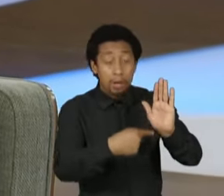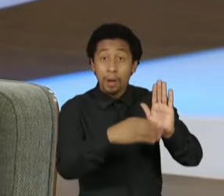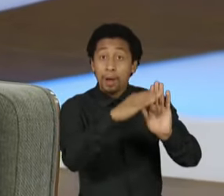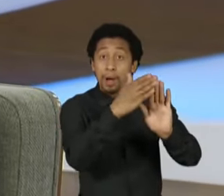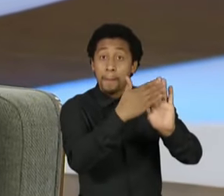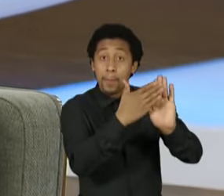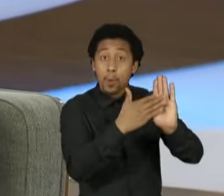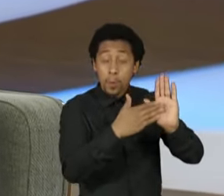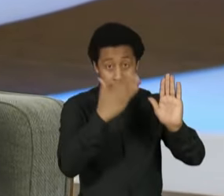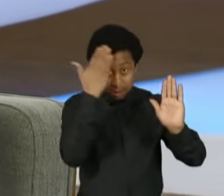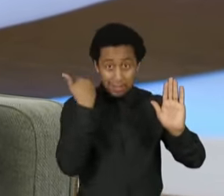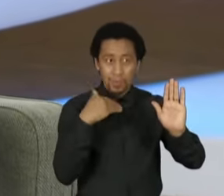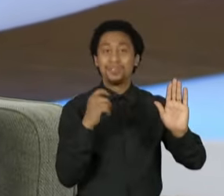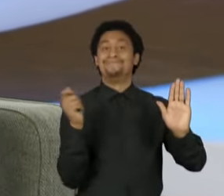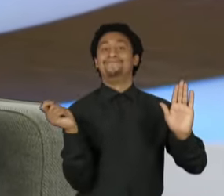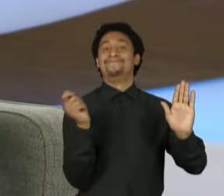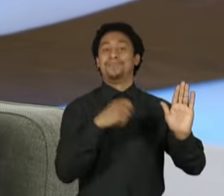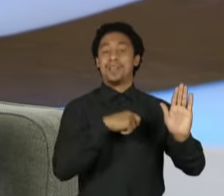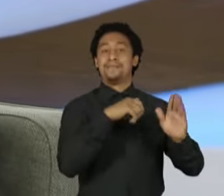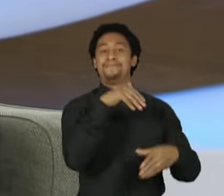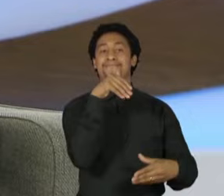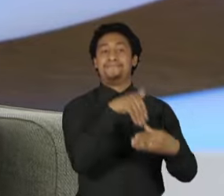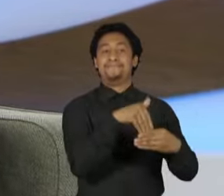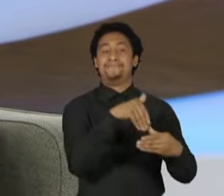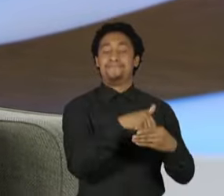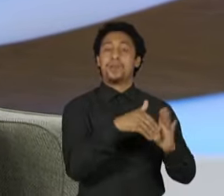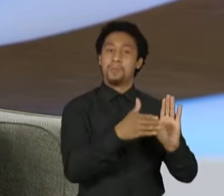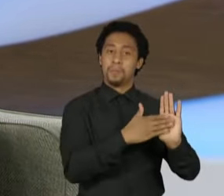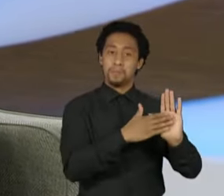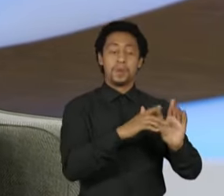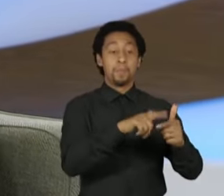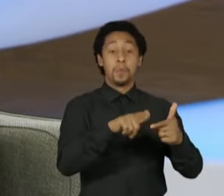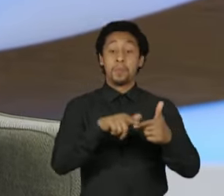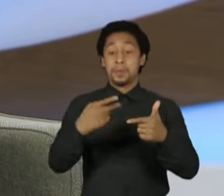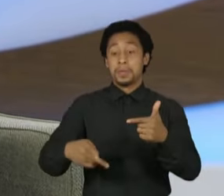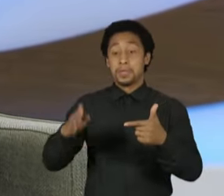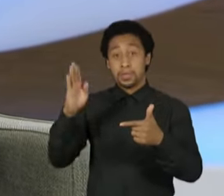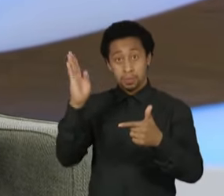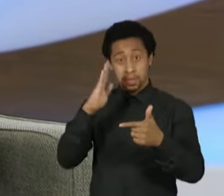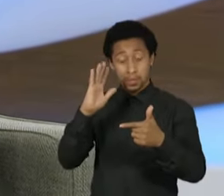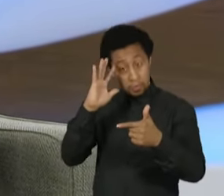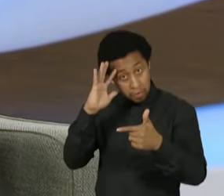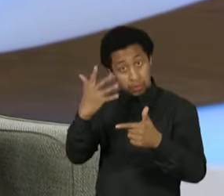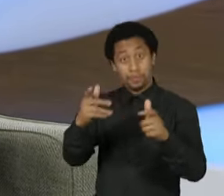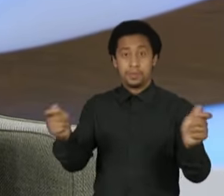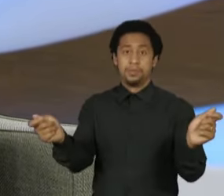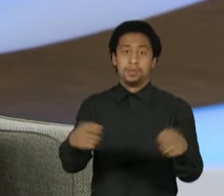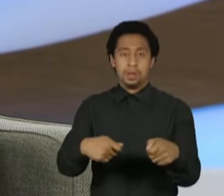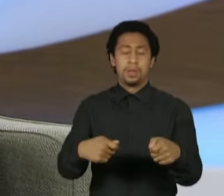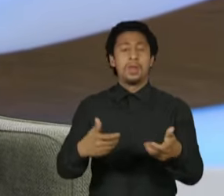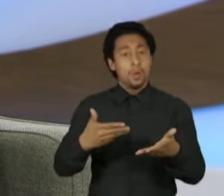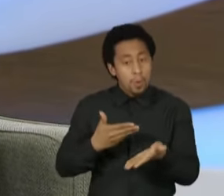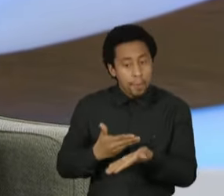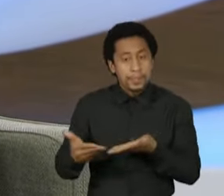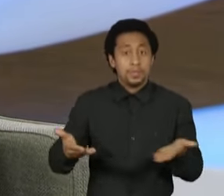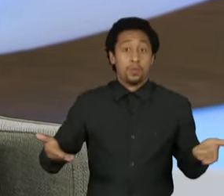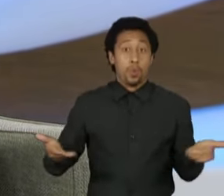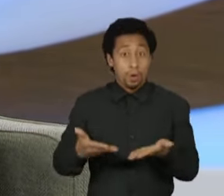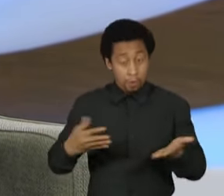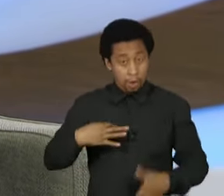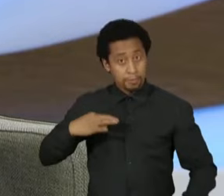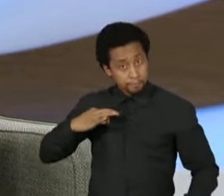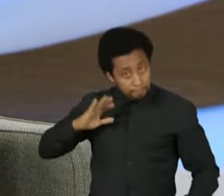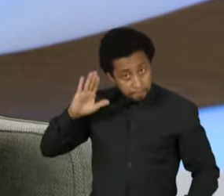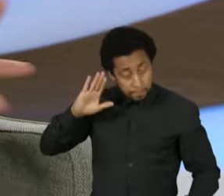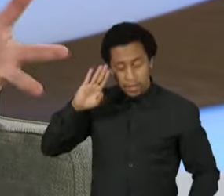condições de apresentar ao Brasil as soluções reais para os problemas reais do Brasil. Eu começando uma candidatura agora, eu tenho convicção